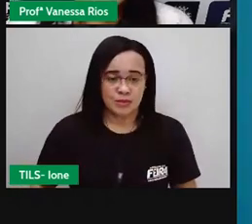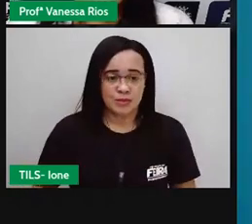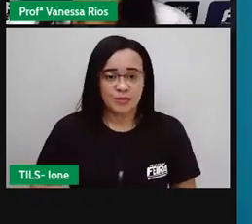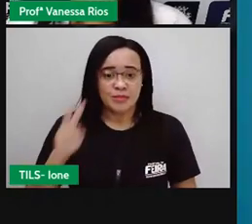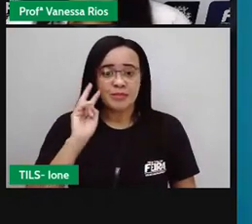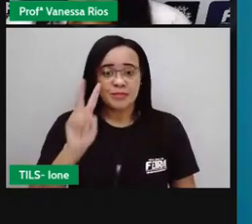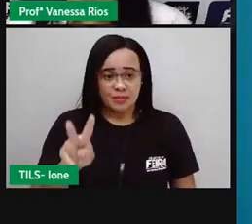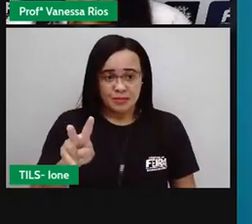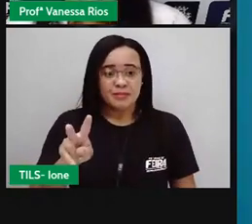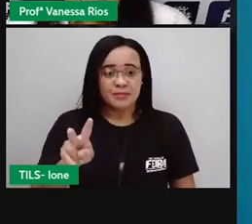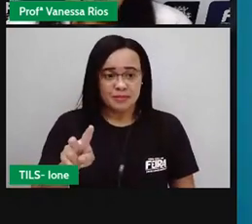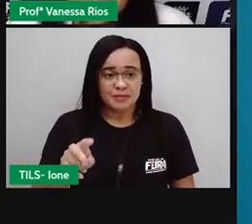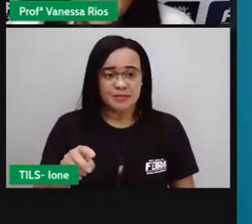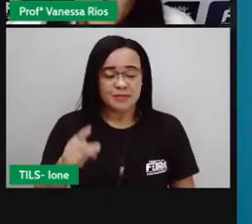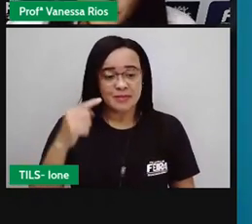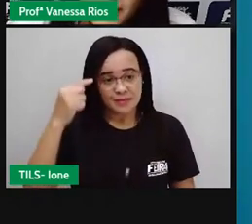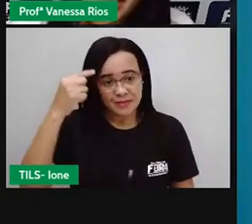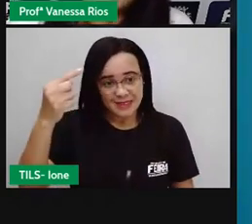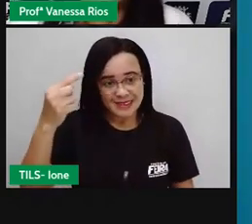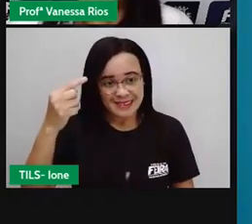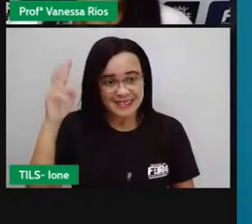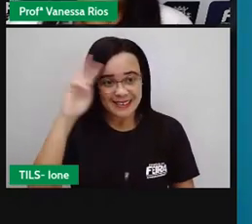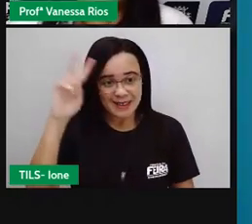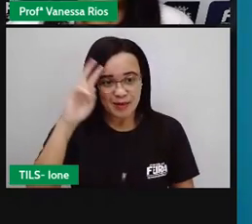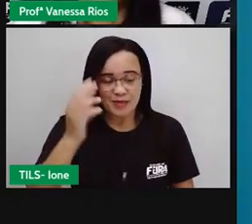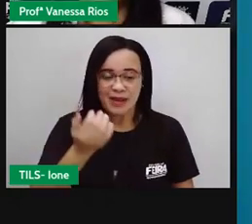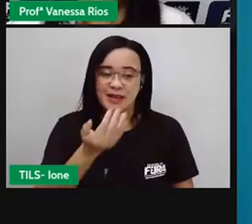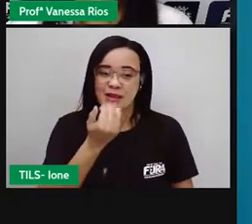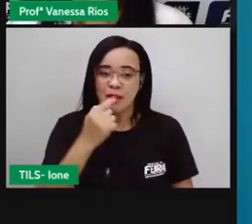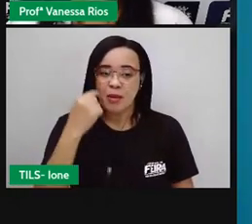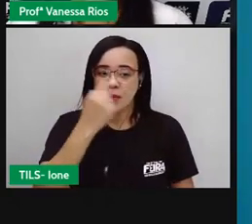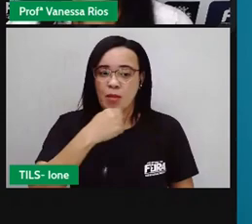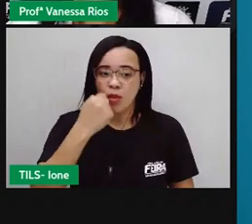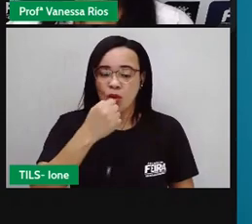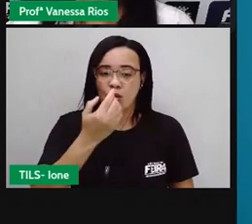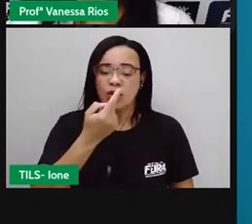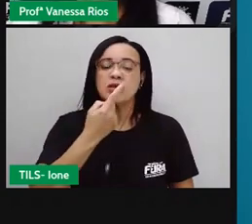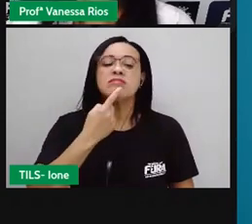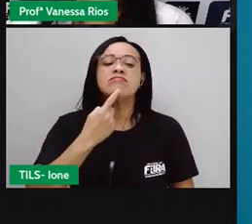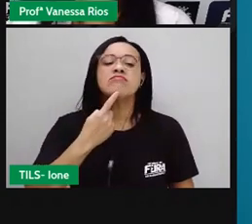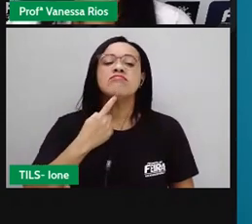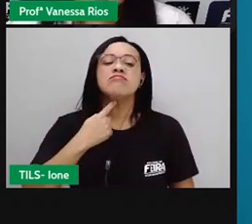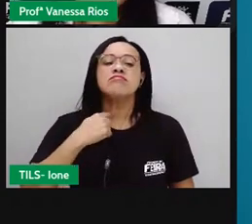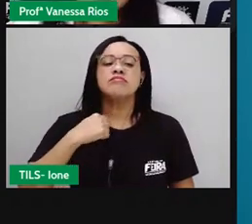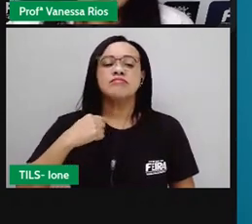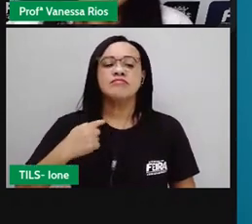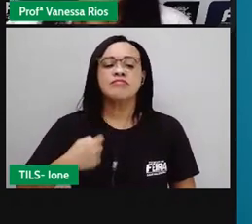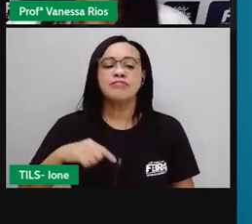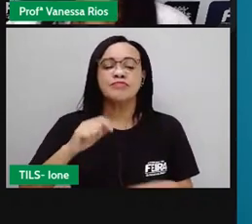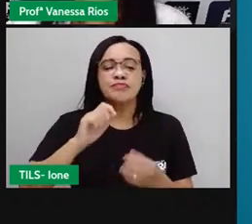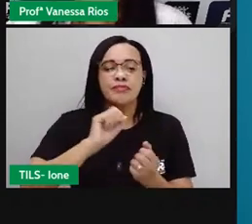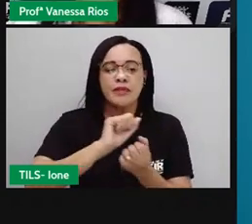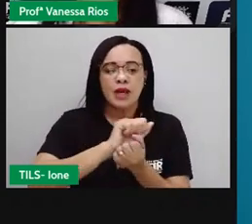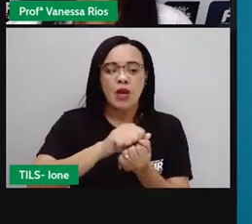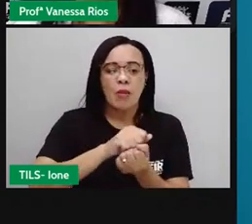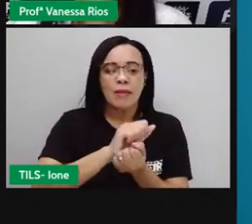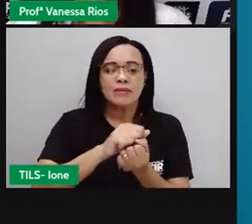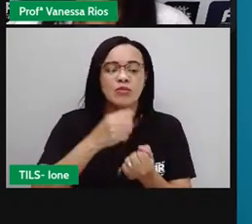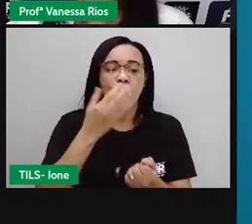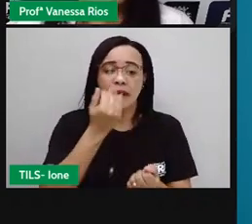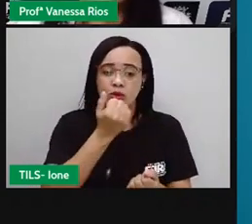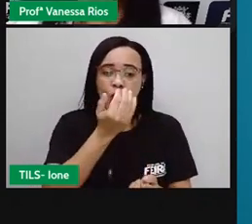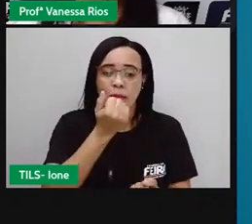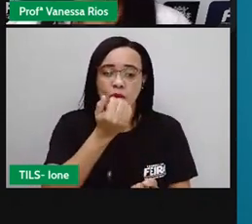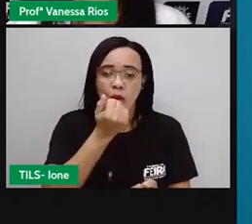Ele começa lá na boca, não é? Iniciando aí com o processo de mastigação, de a saliva,